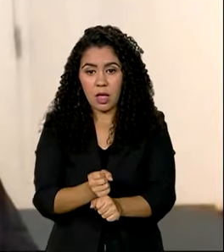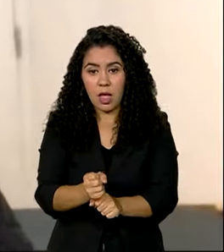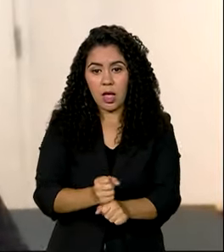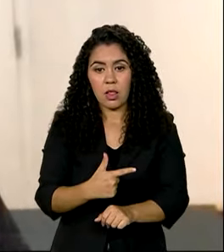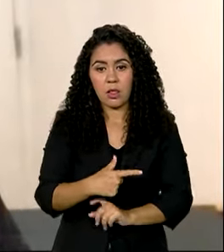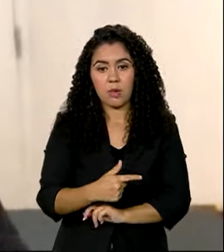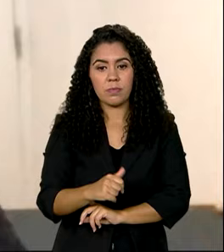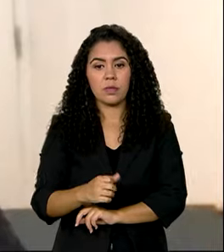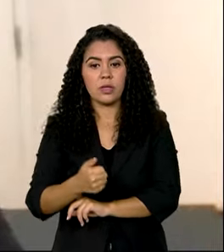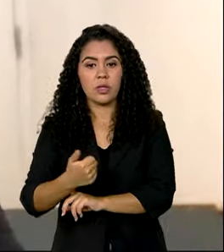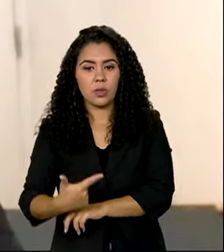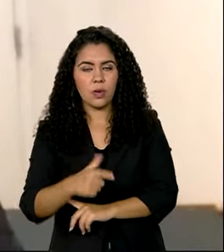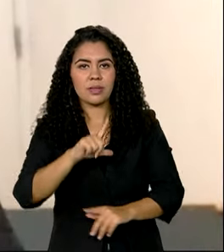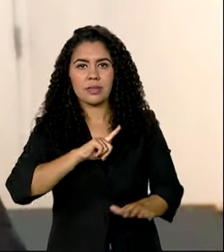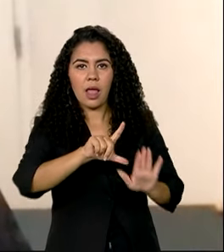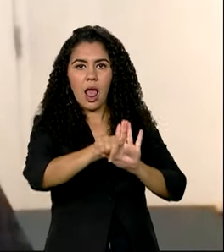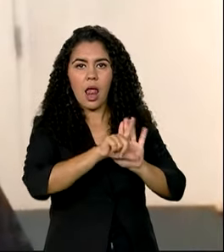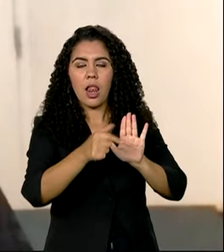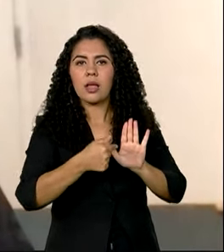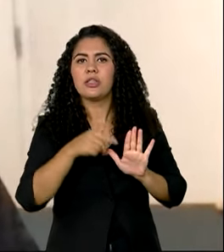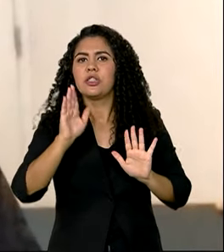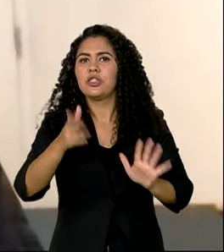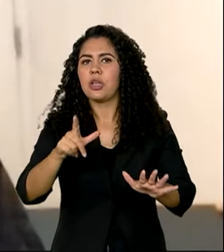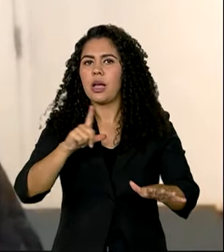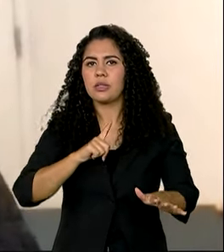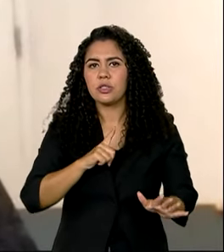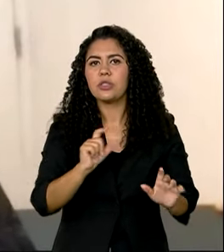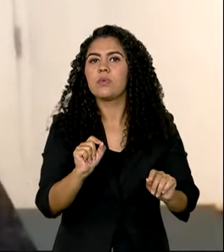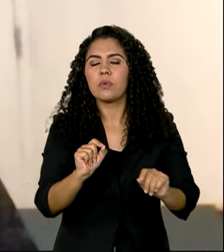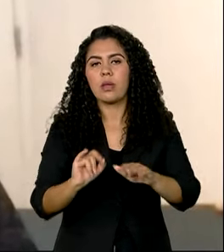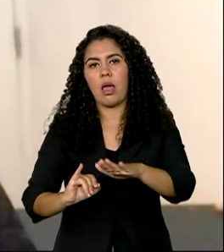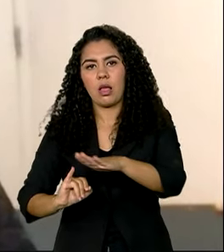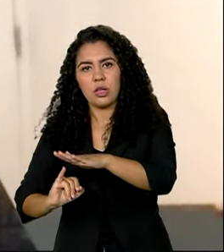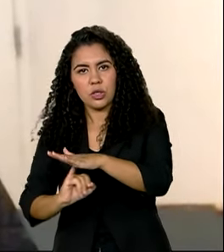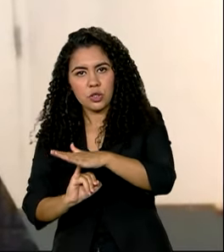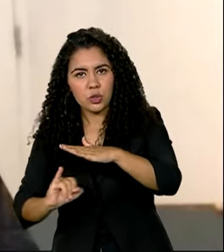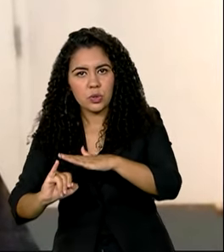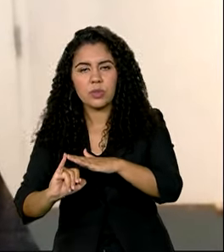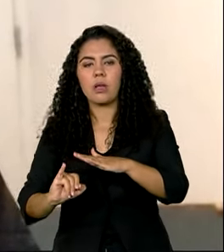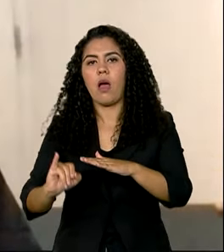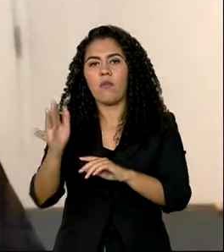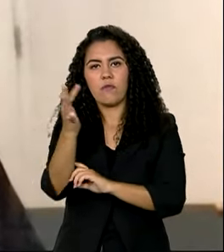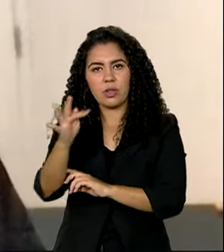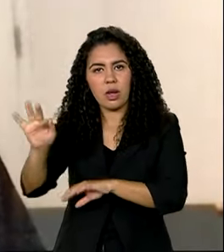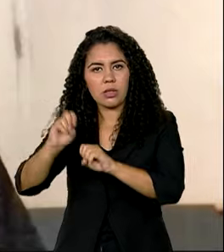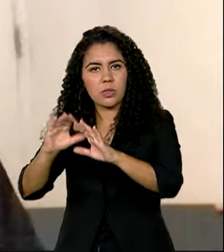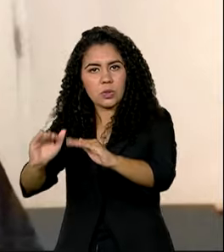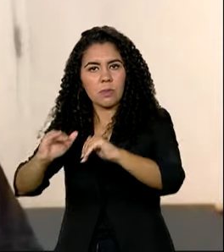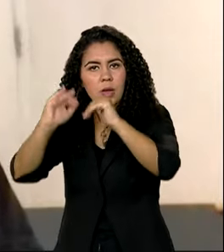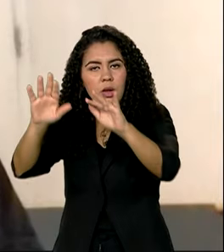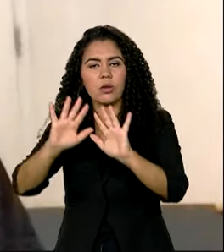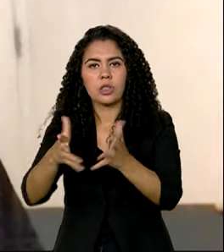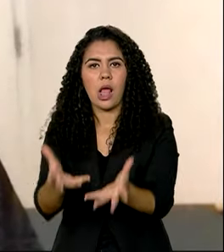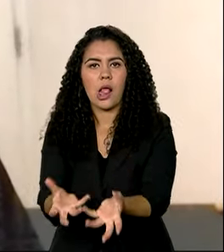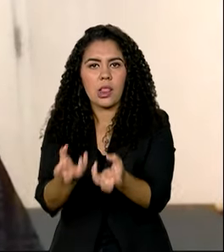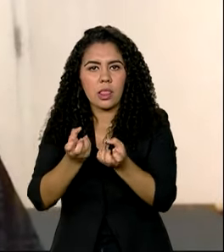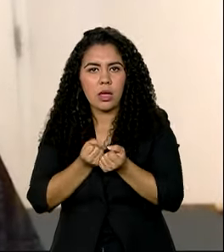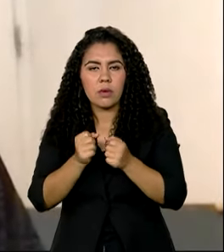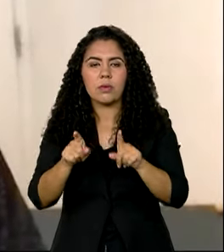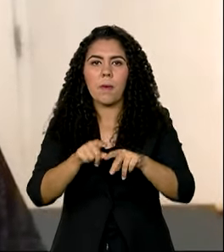a lei, a gente já tinha uma adesão muito grande das instituições federais de ensino superior às políticas de ações